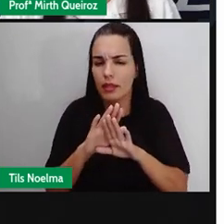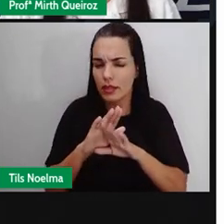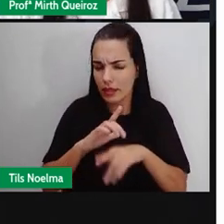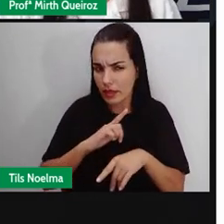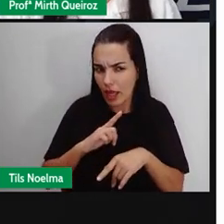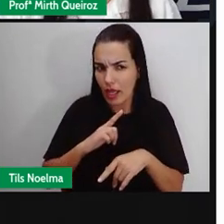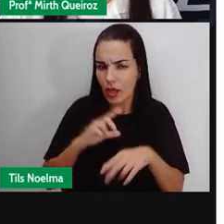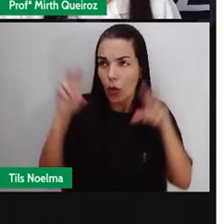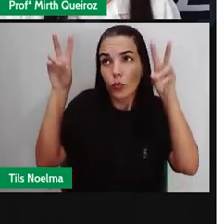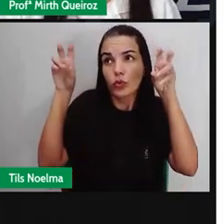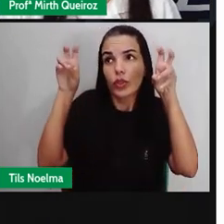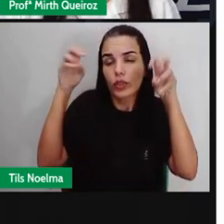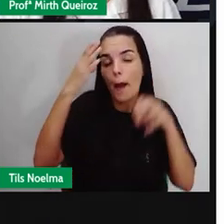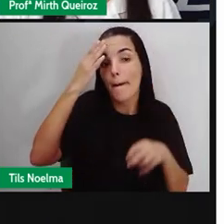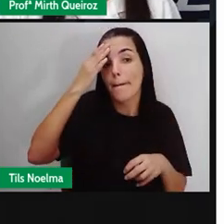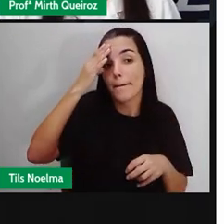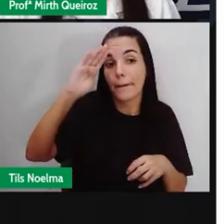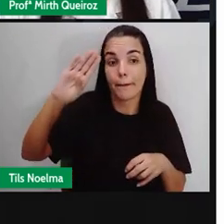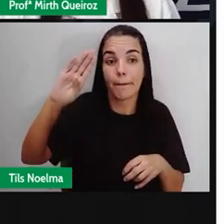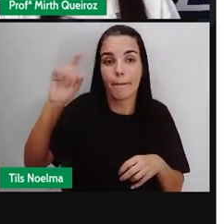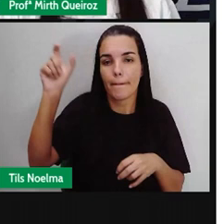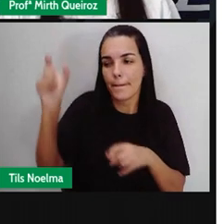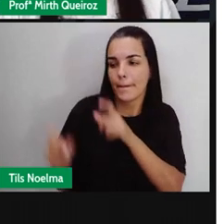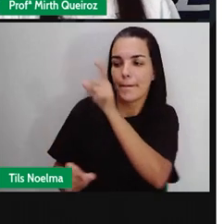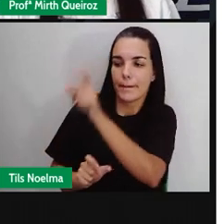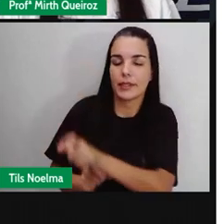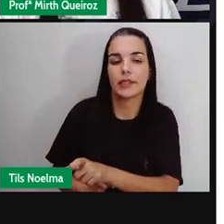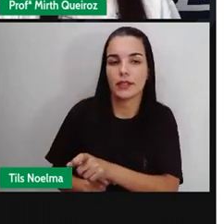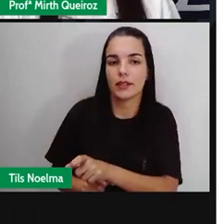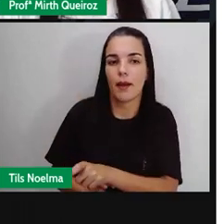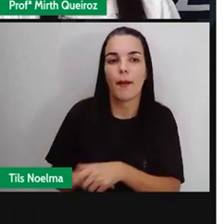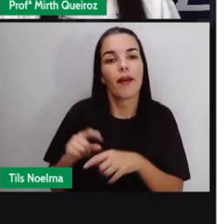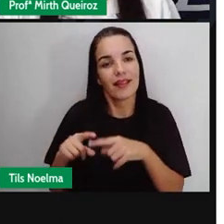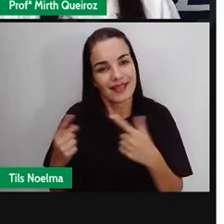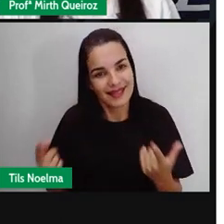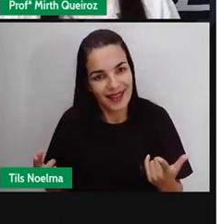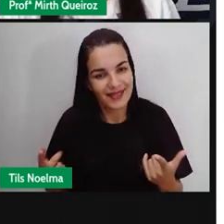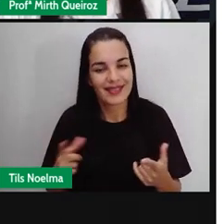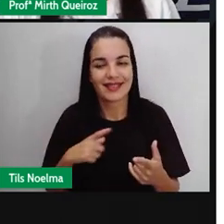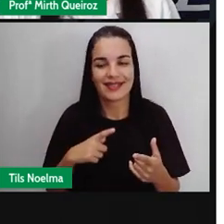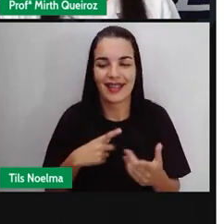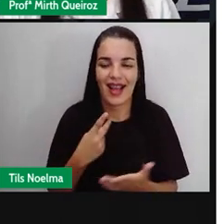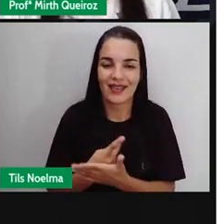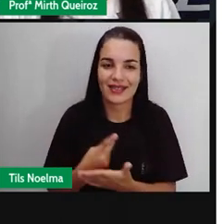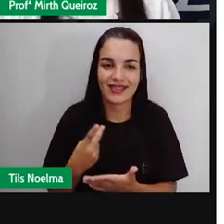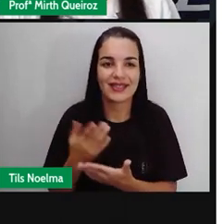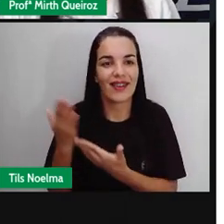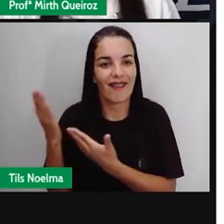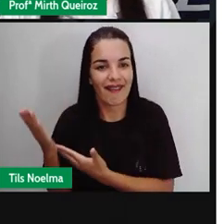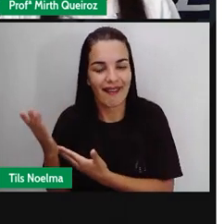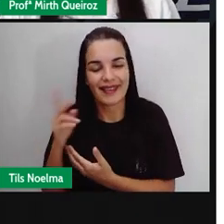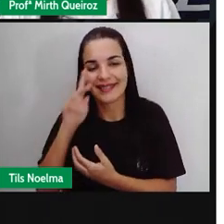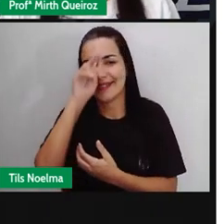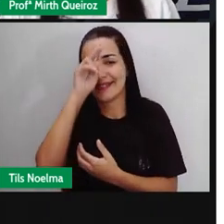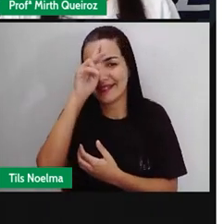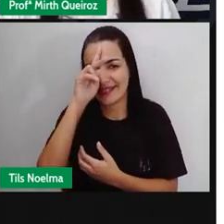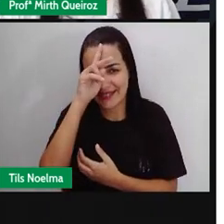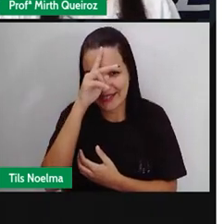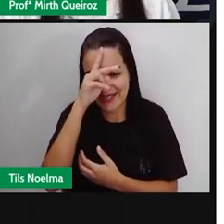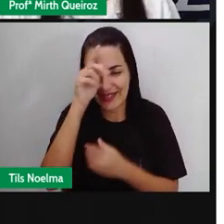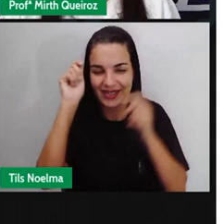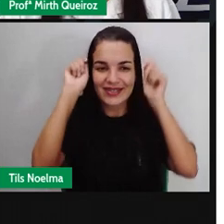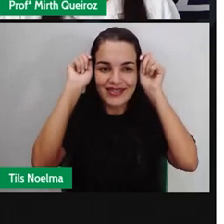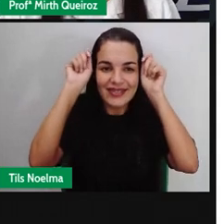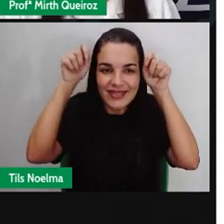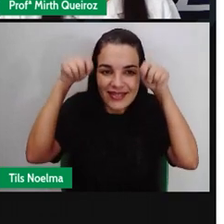receber o nome do personagem principal? Pois é Foi o que aconteceu aí com a historinha de Chapeuzinho vermelho